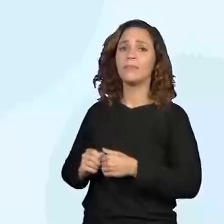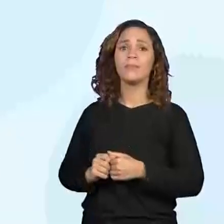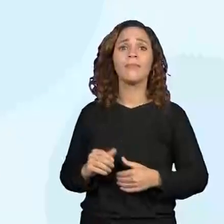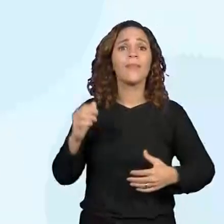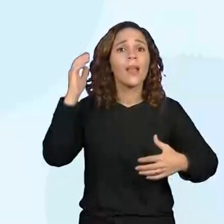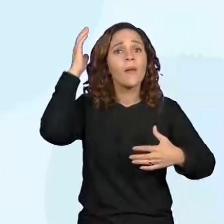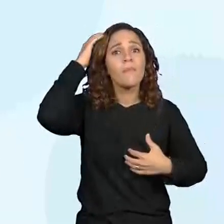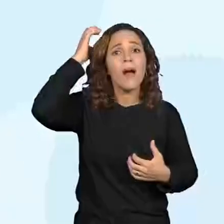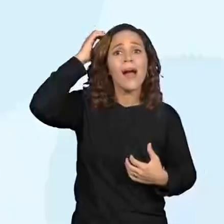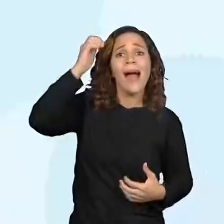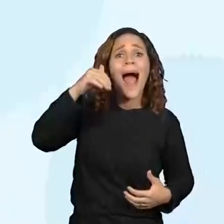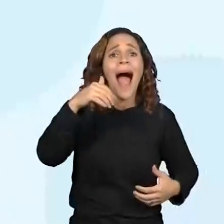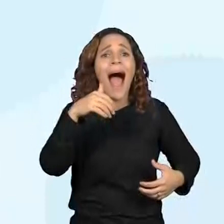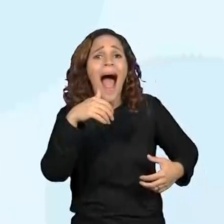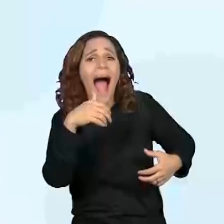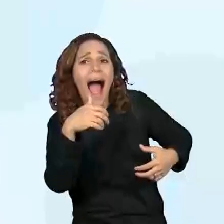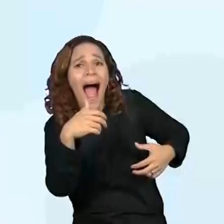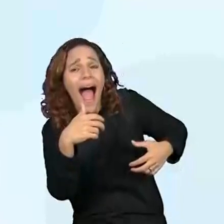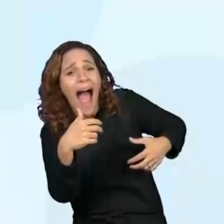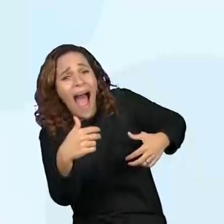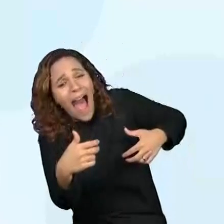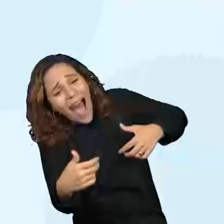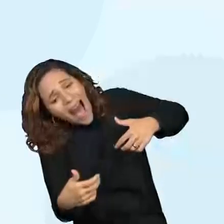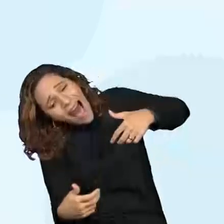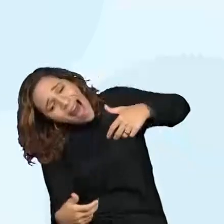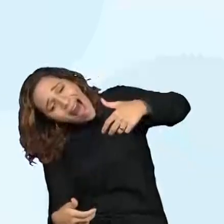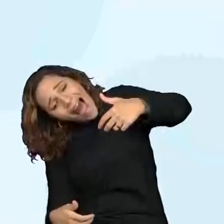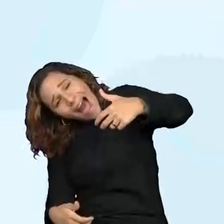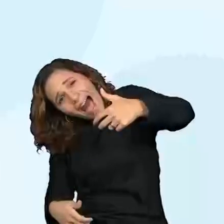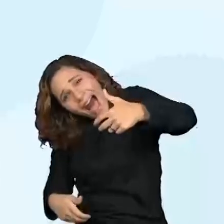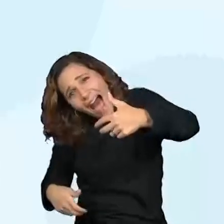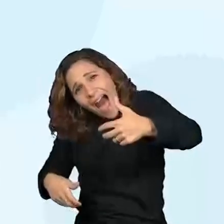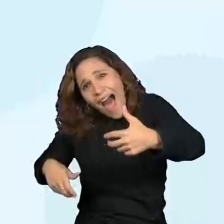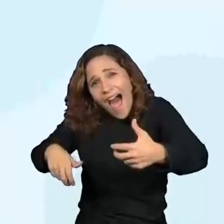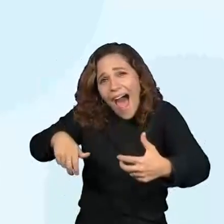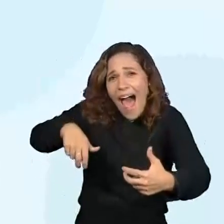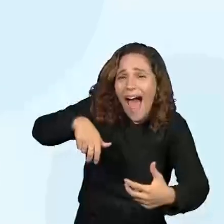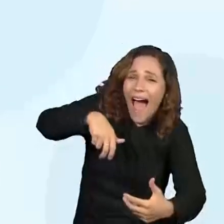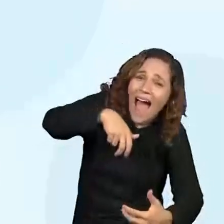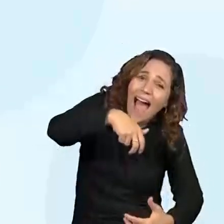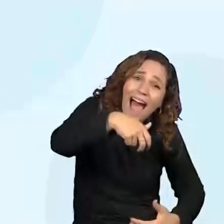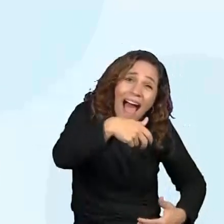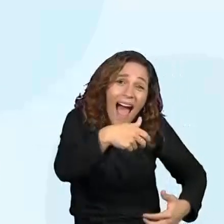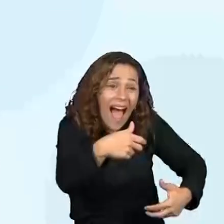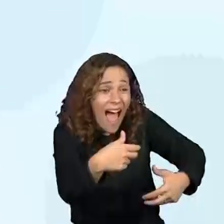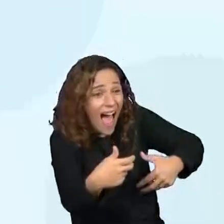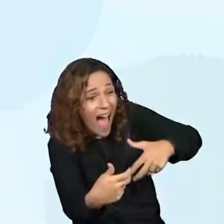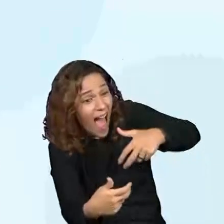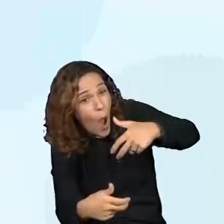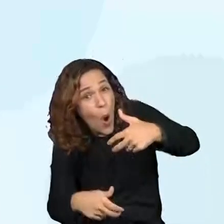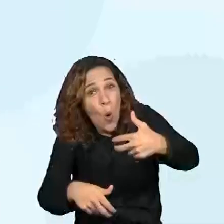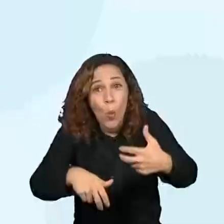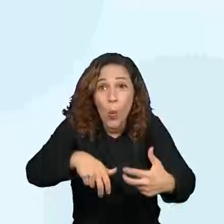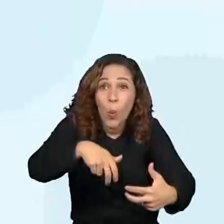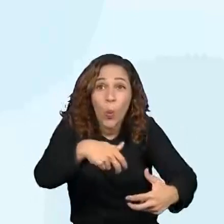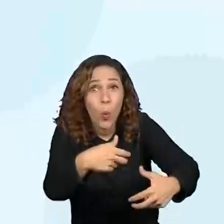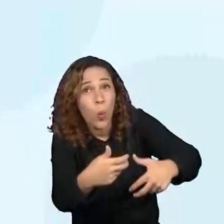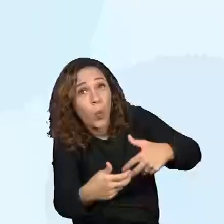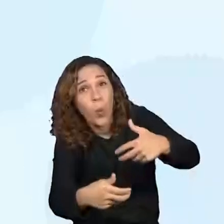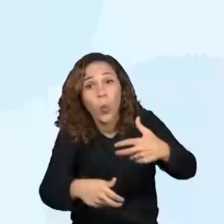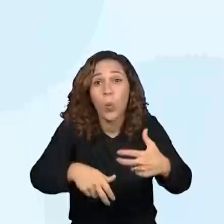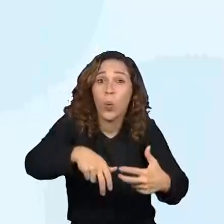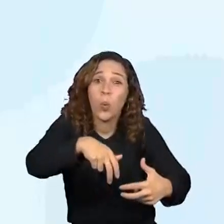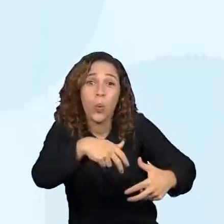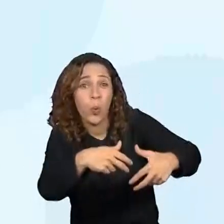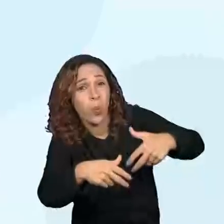caindo, caindo, caindo, cada vez com mais velocidade, até